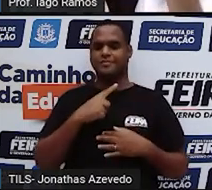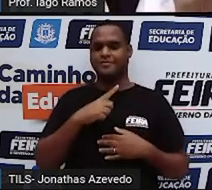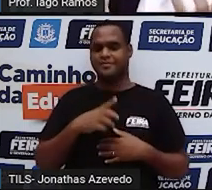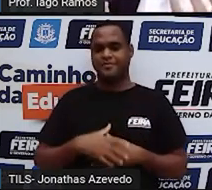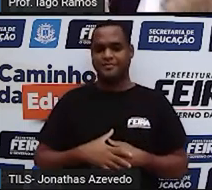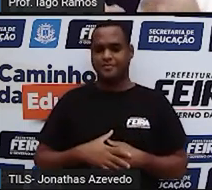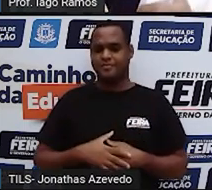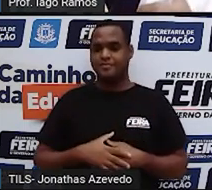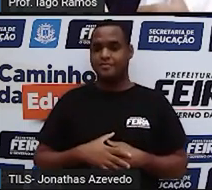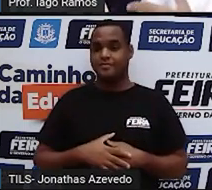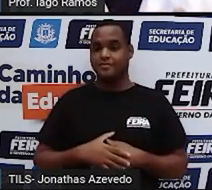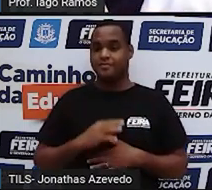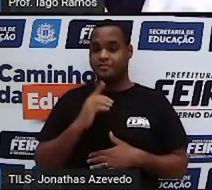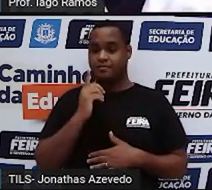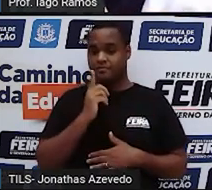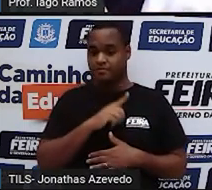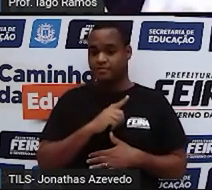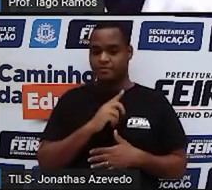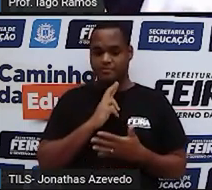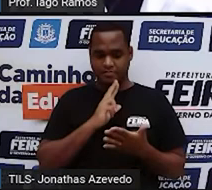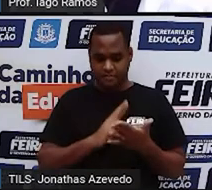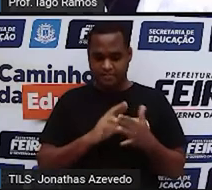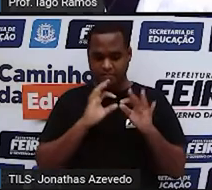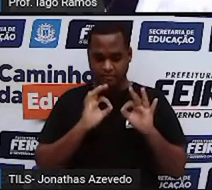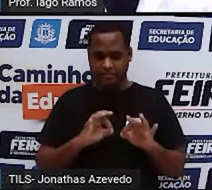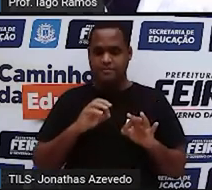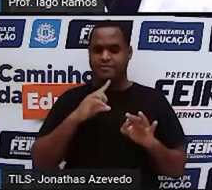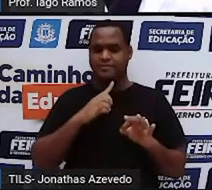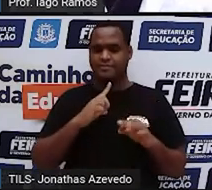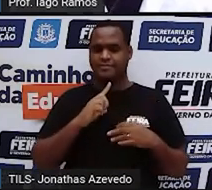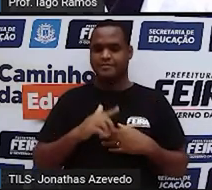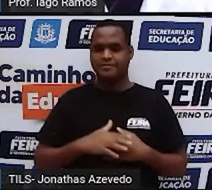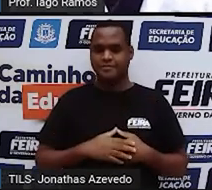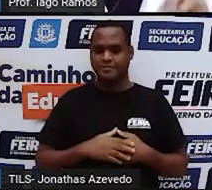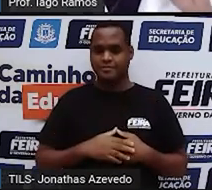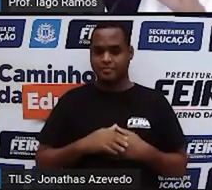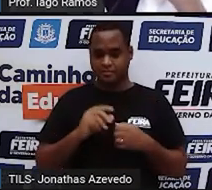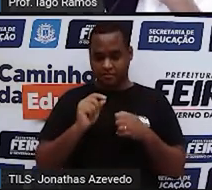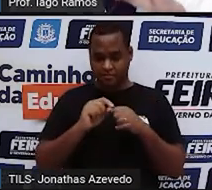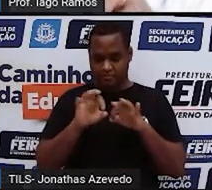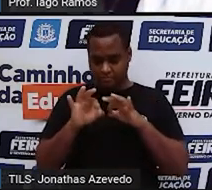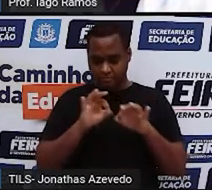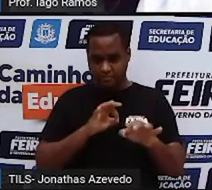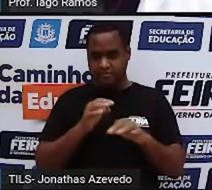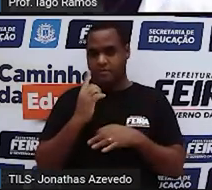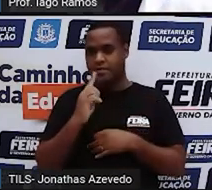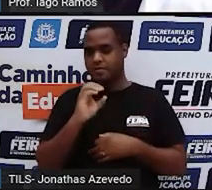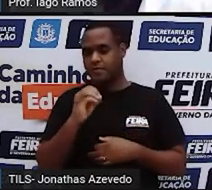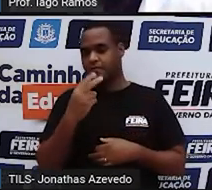Saiu o resultado, você vai fazer mais 1021.